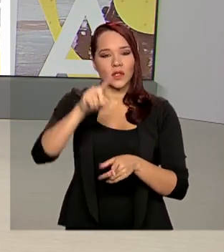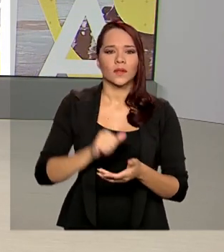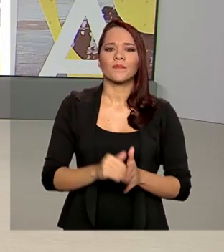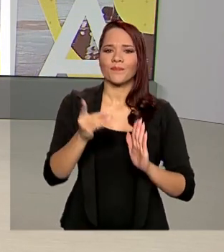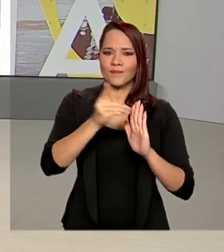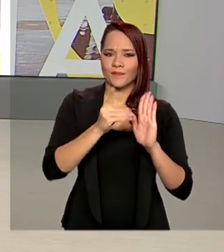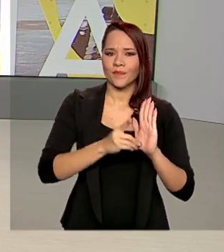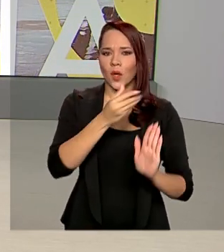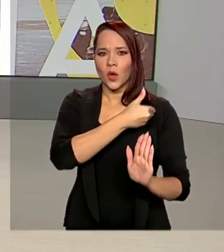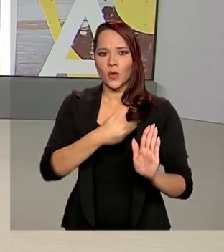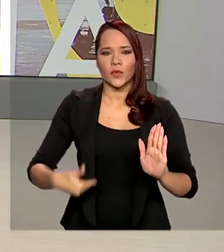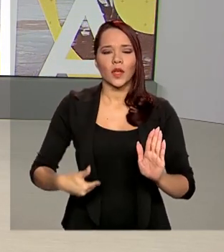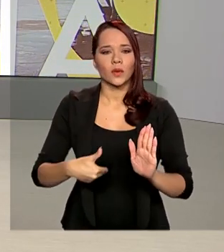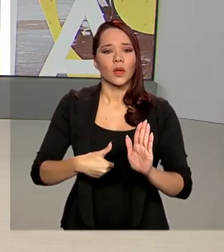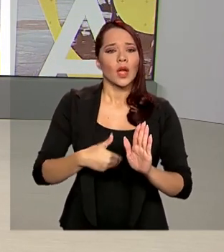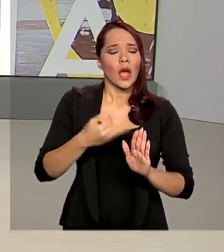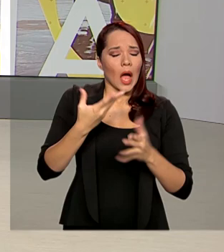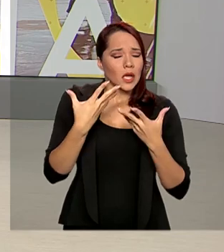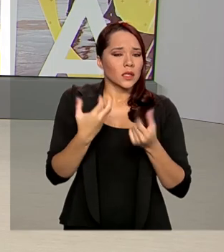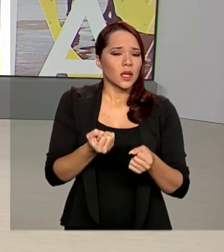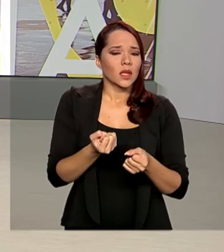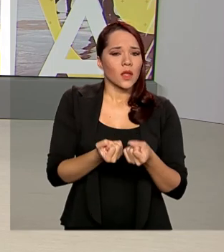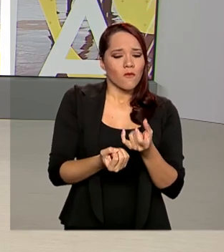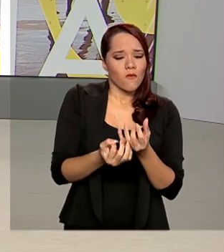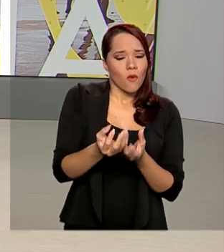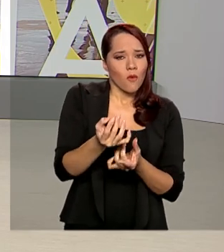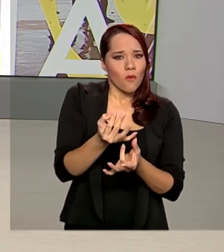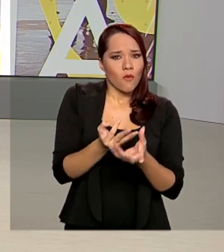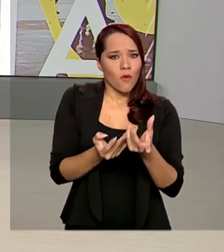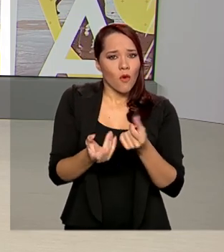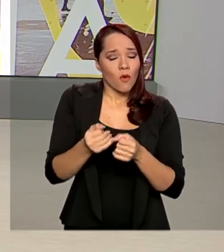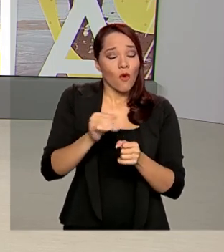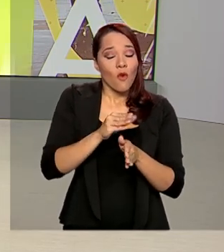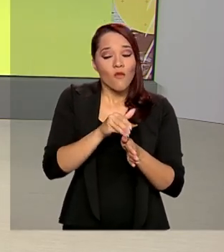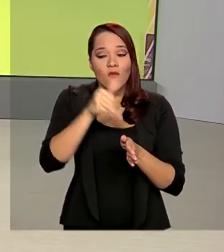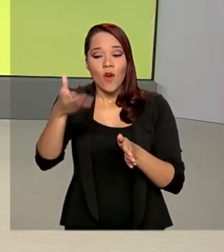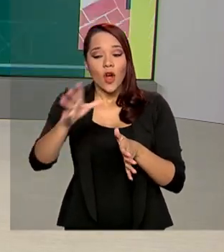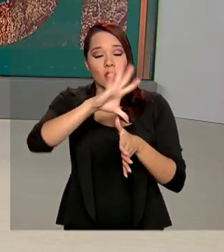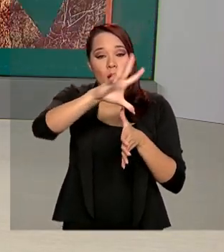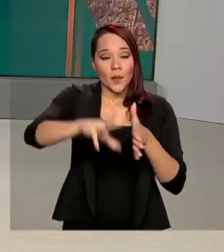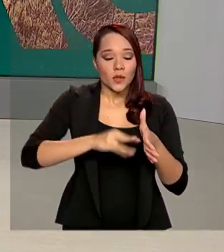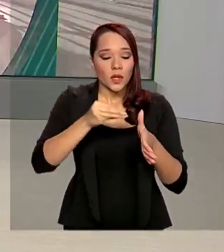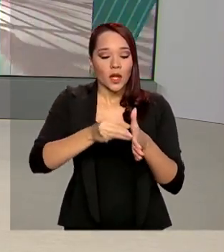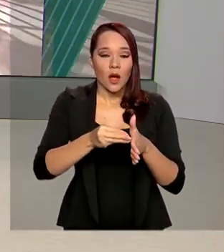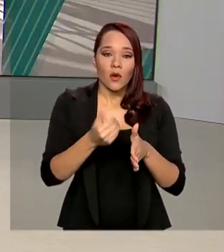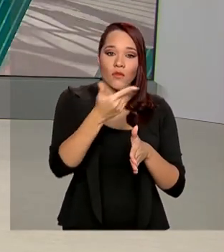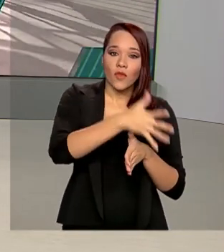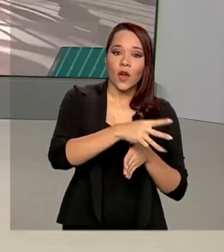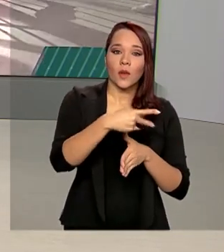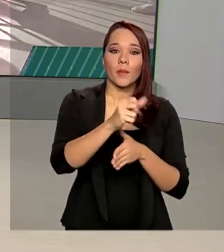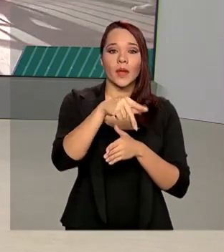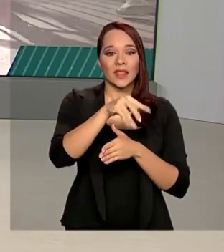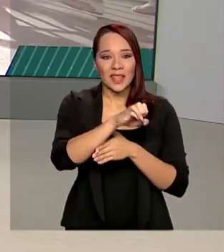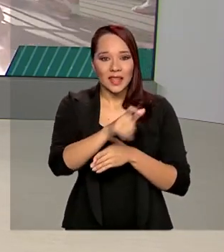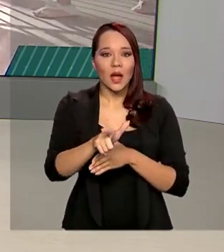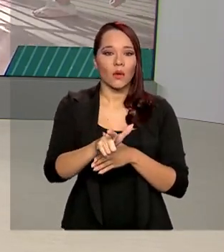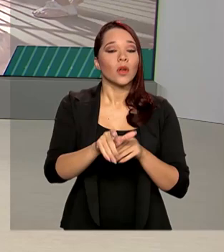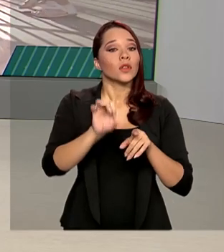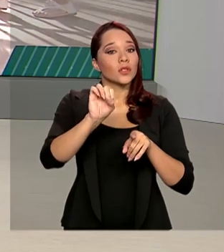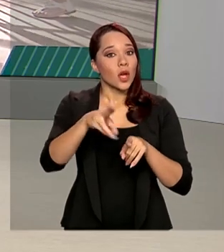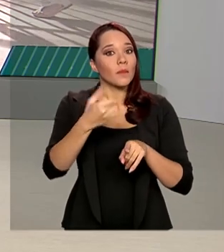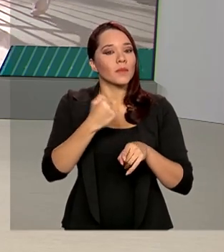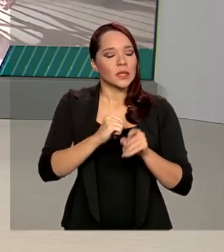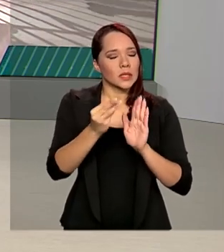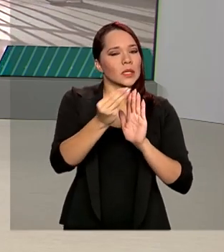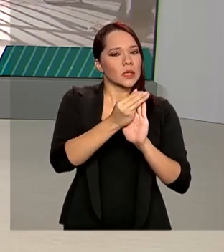governo autoriza o fogo controlado fora da Amazônia Legal e do Pantanal, desde que tenha autorização e seja